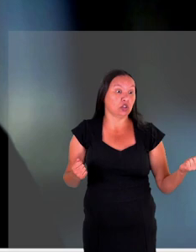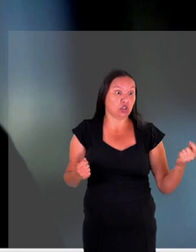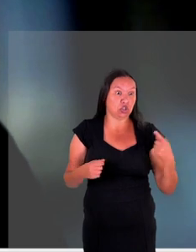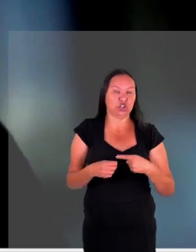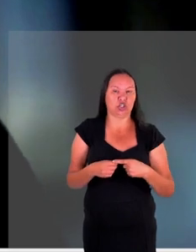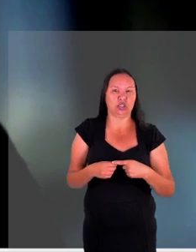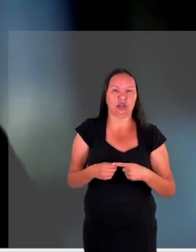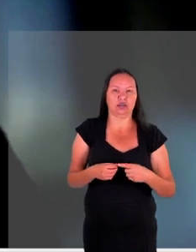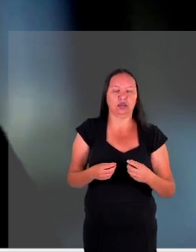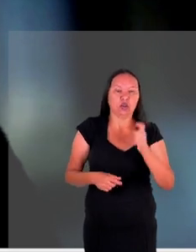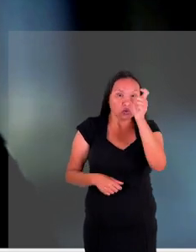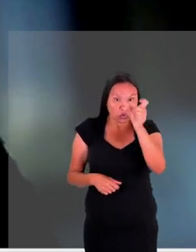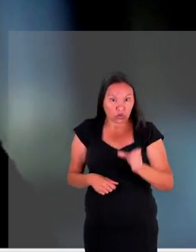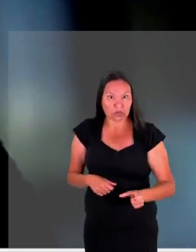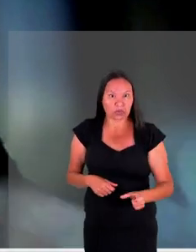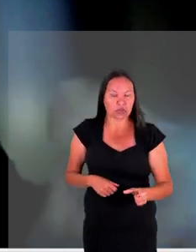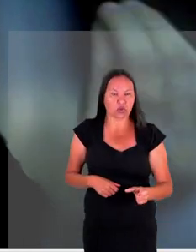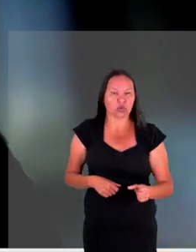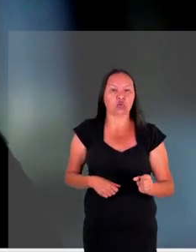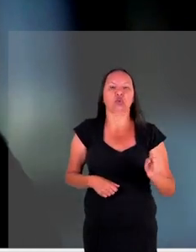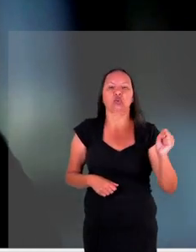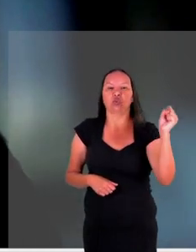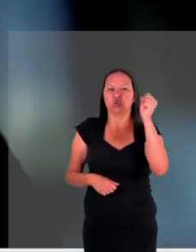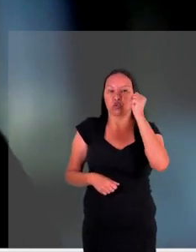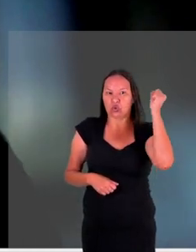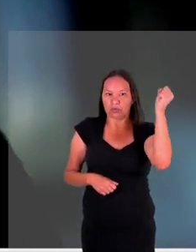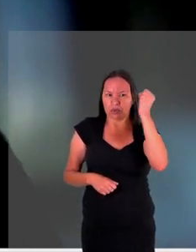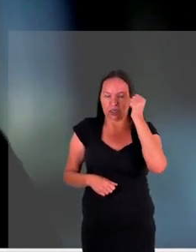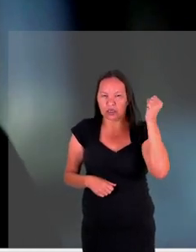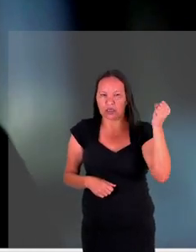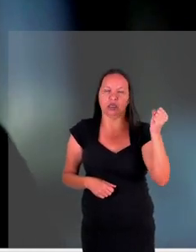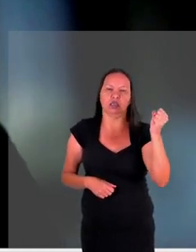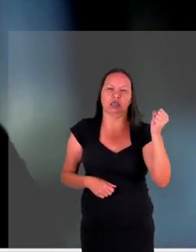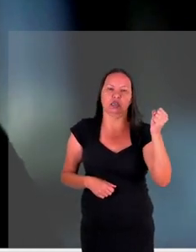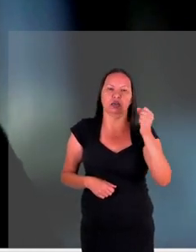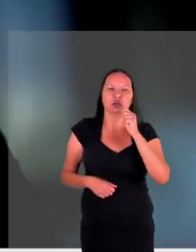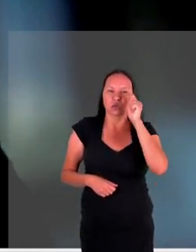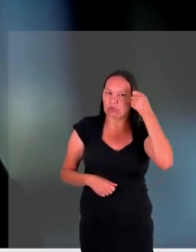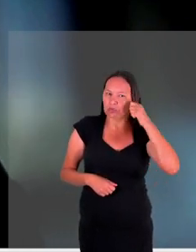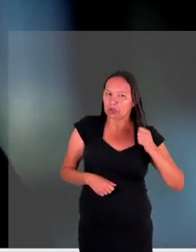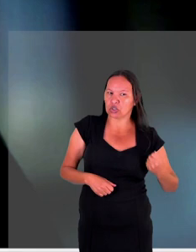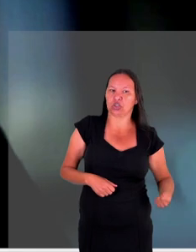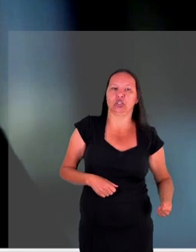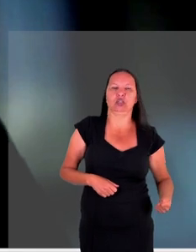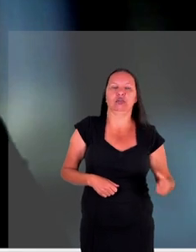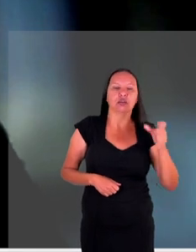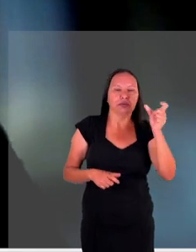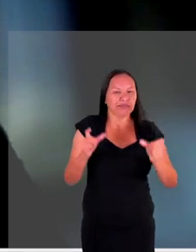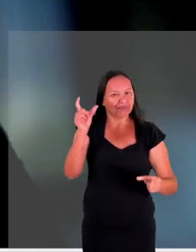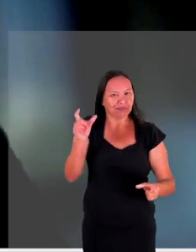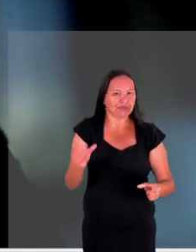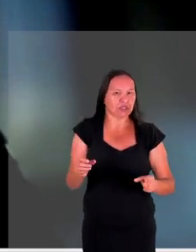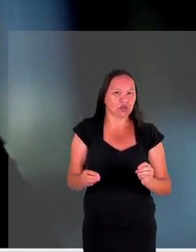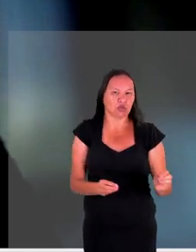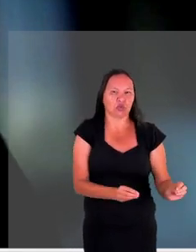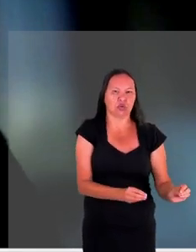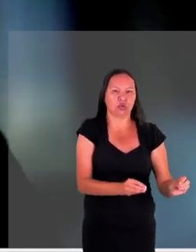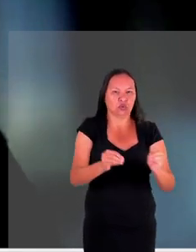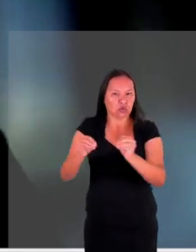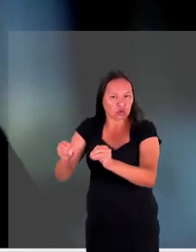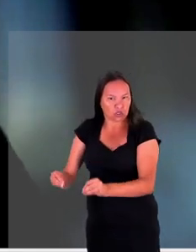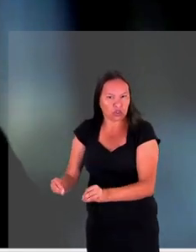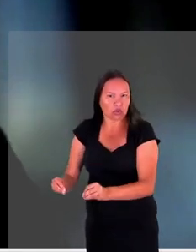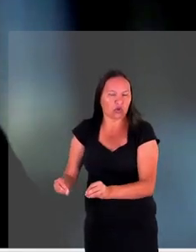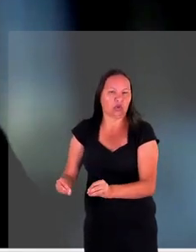refugiado sul-americano do que um ucraniano do que um palestino do que eventualmente um israelense